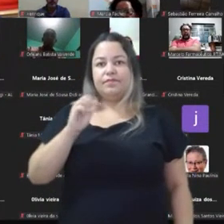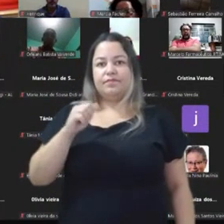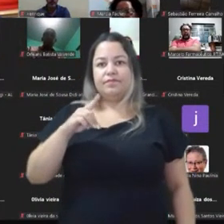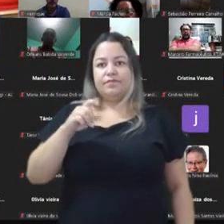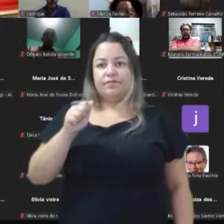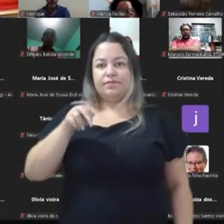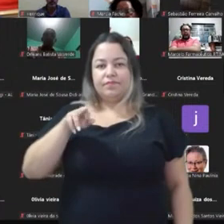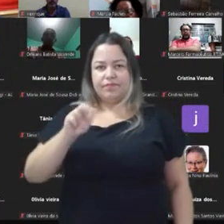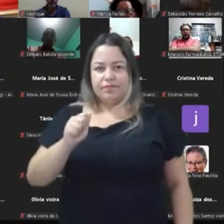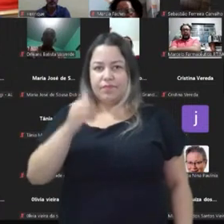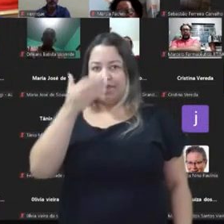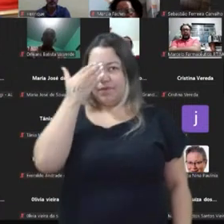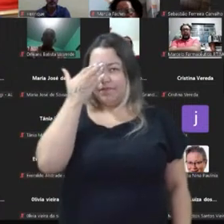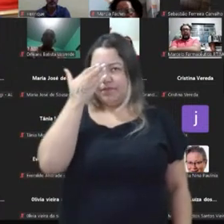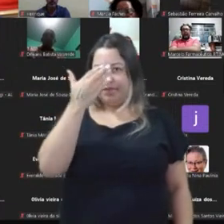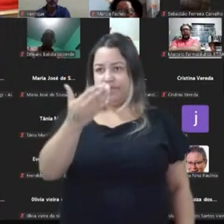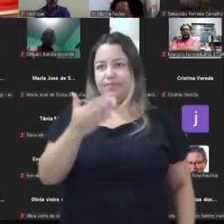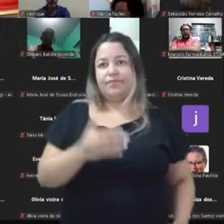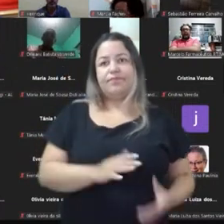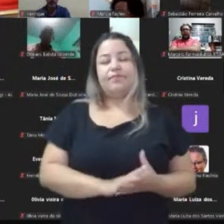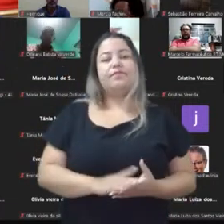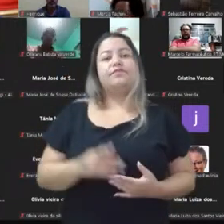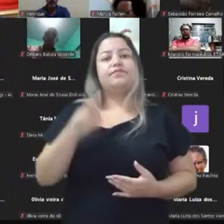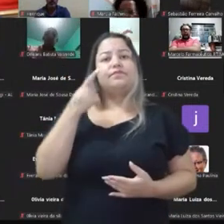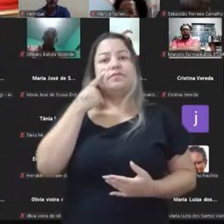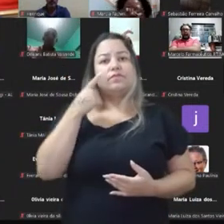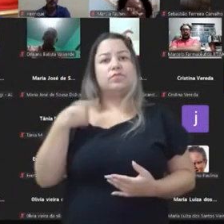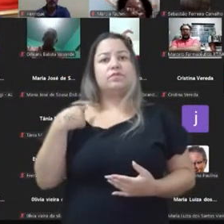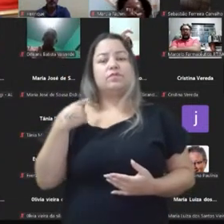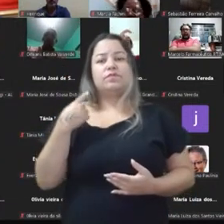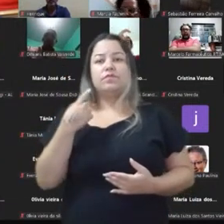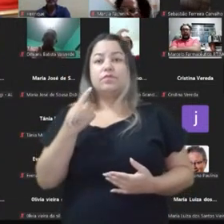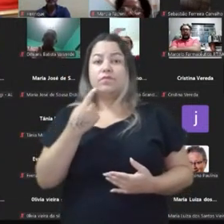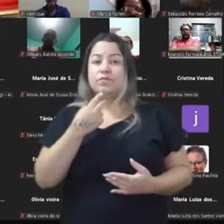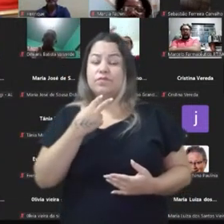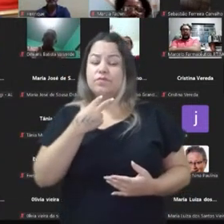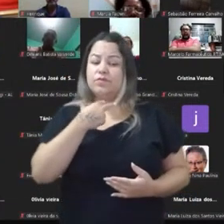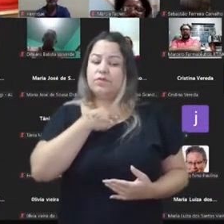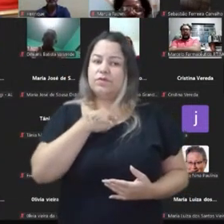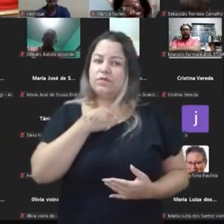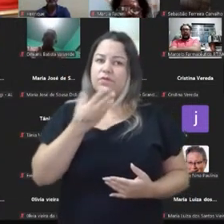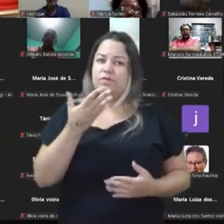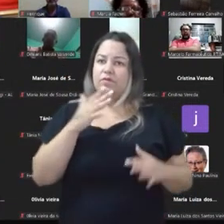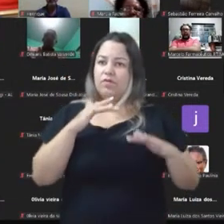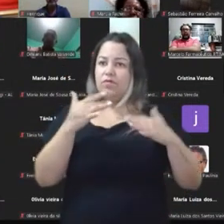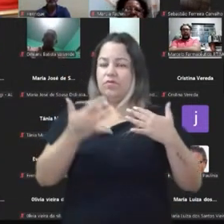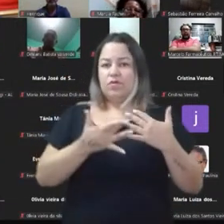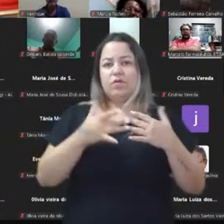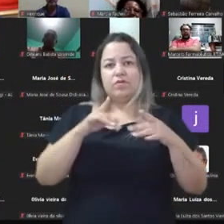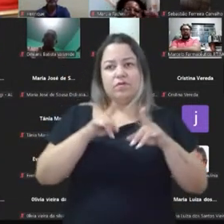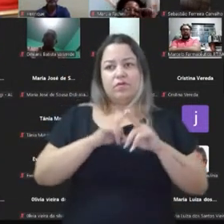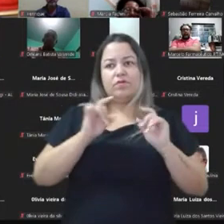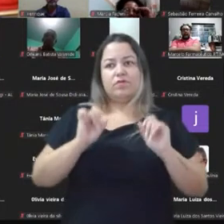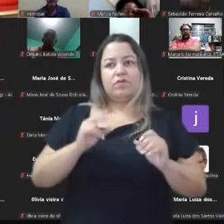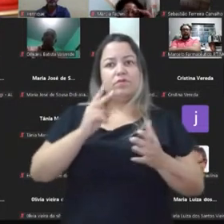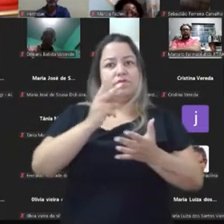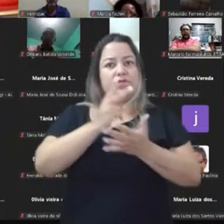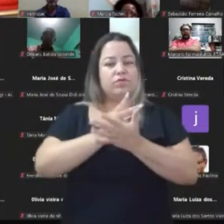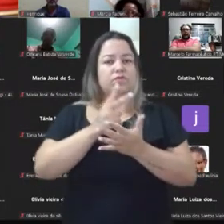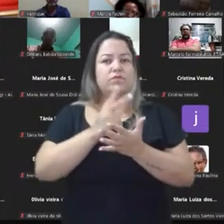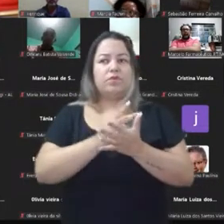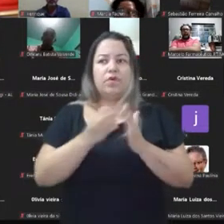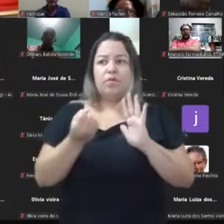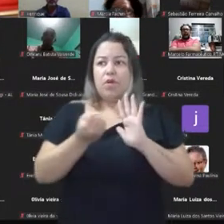Obrigada, companheiro. Olha, nós não podemos querer disputar as redes e as ruas nos mesmos marcos